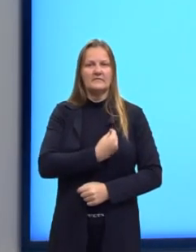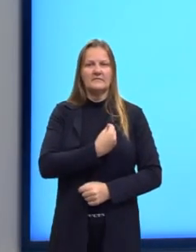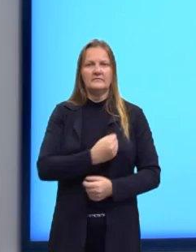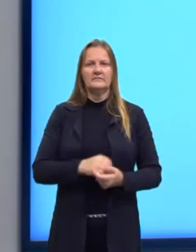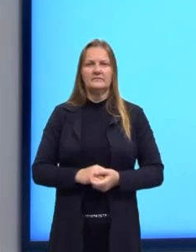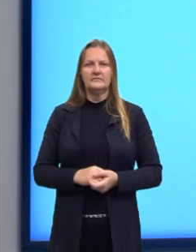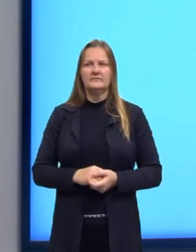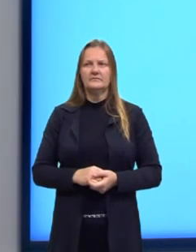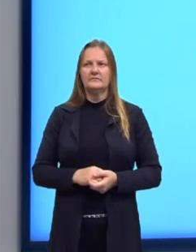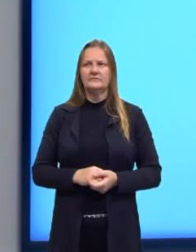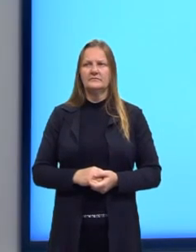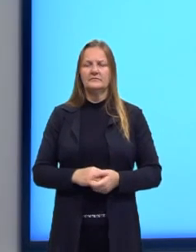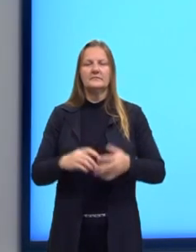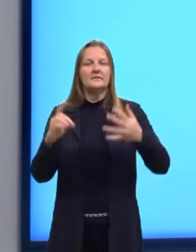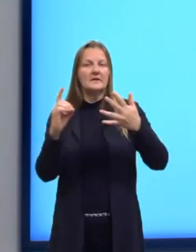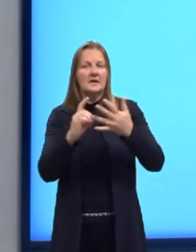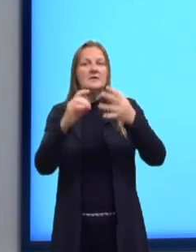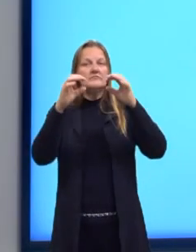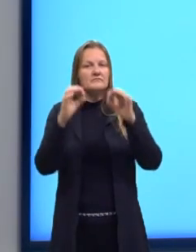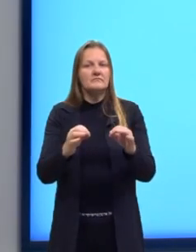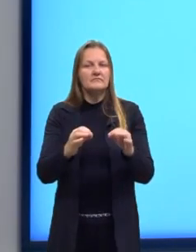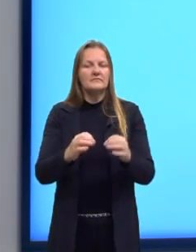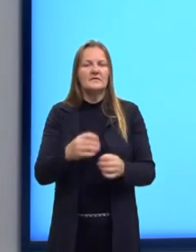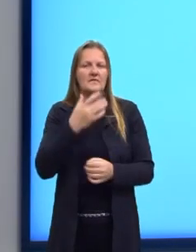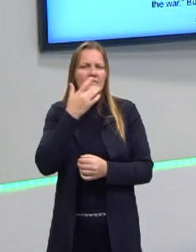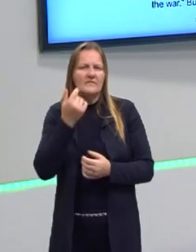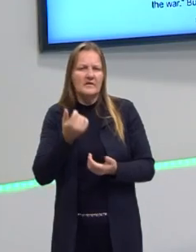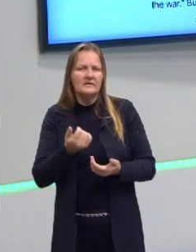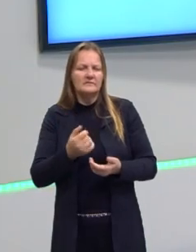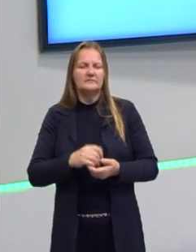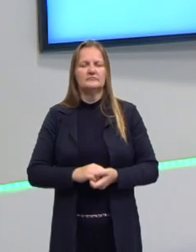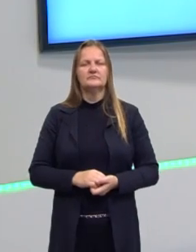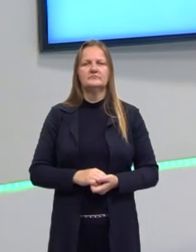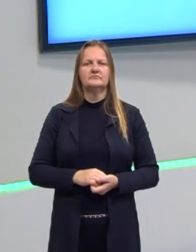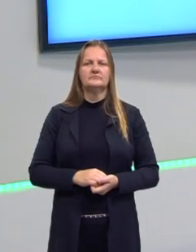Tá? Então, letra D. Fácil. Bem facinho.